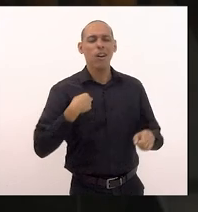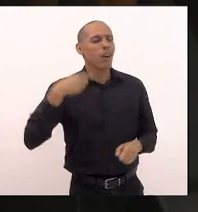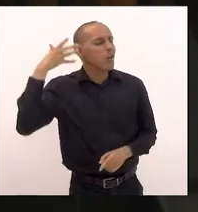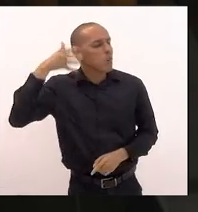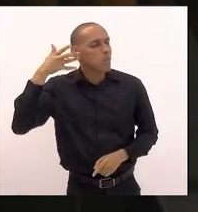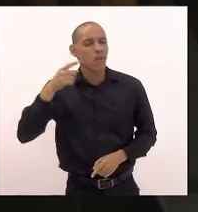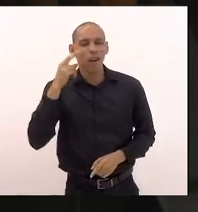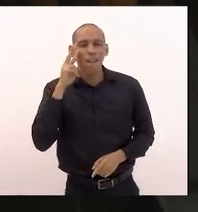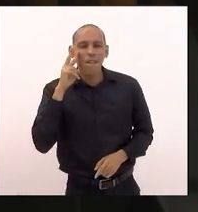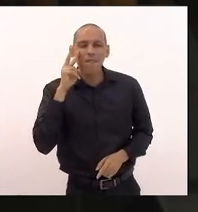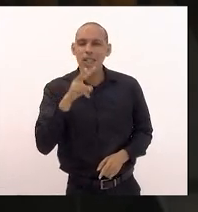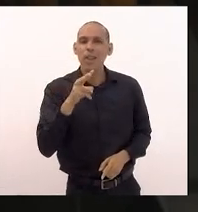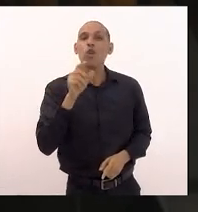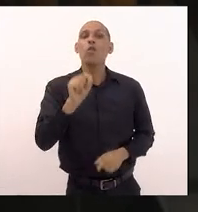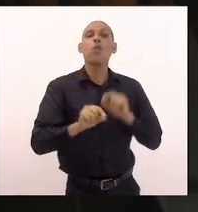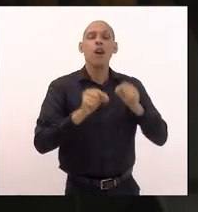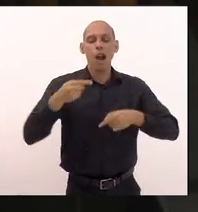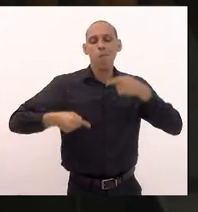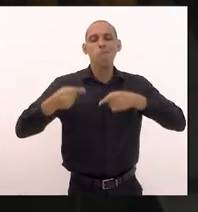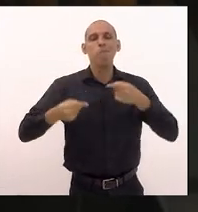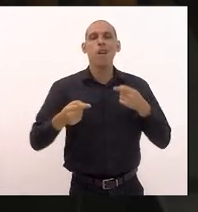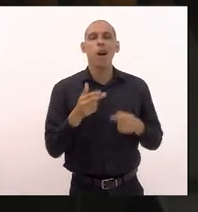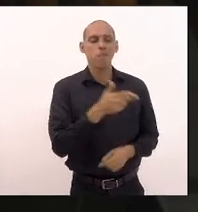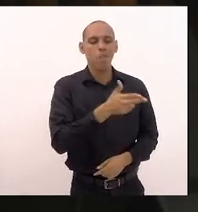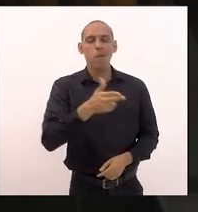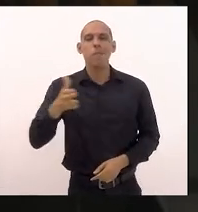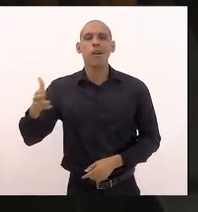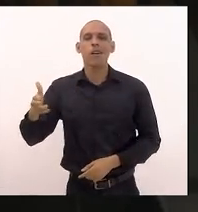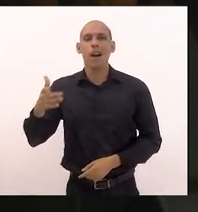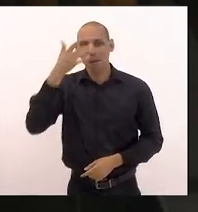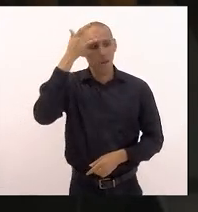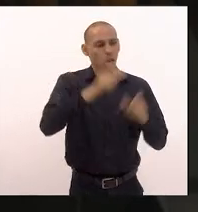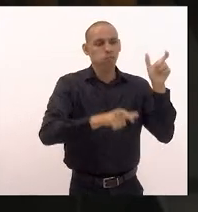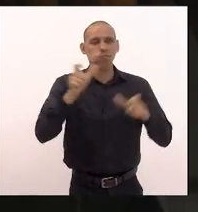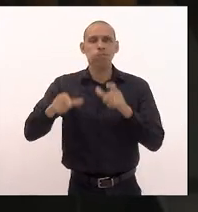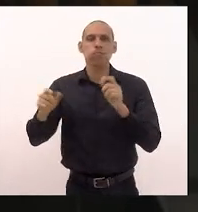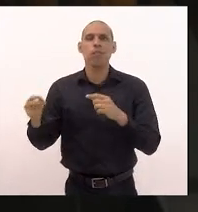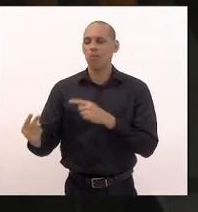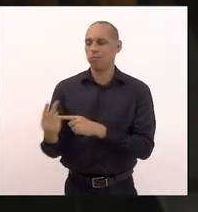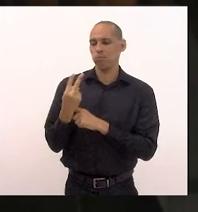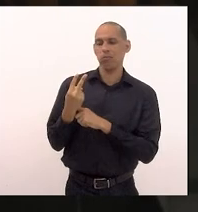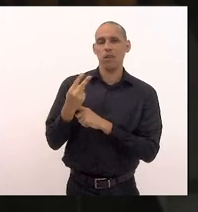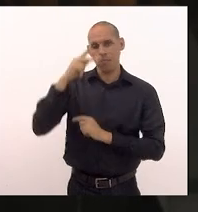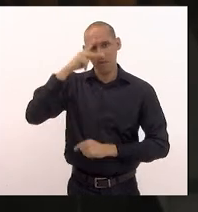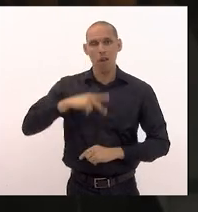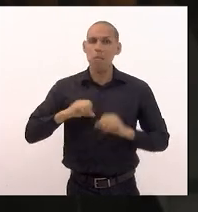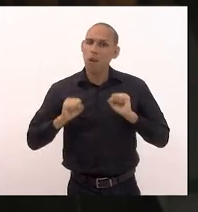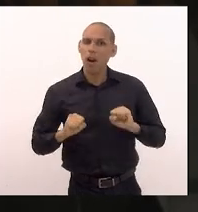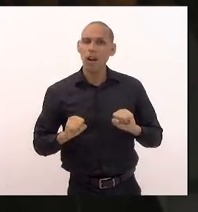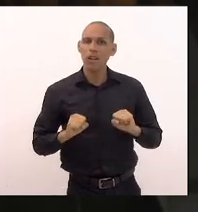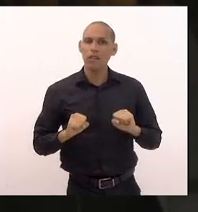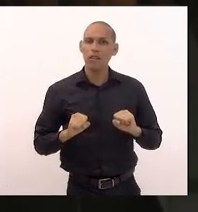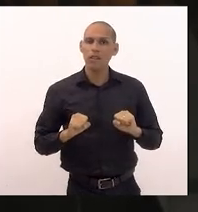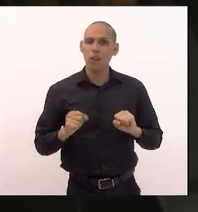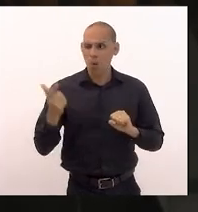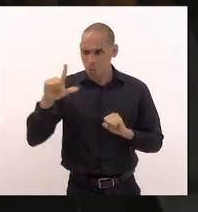a política de armas do cidadão de bem poder se defender ora no dos outros é refresco